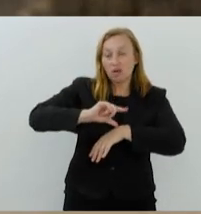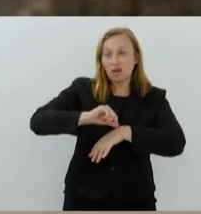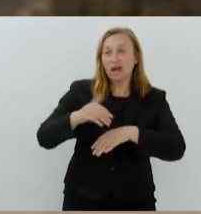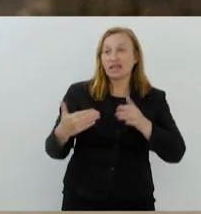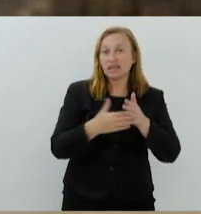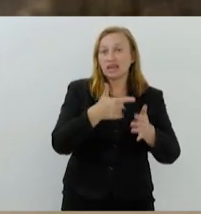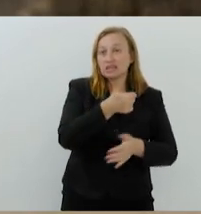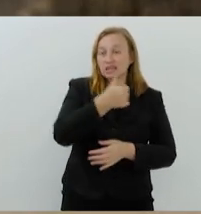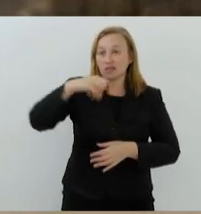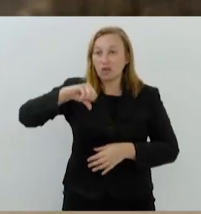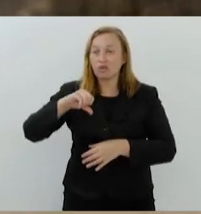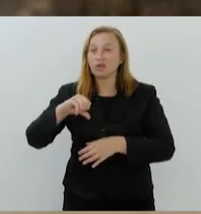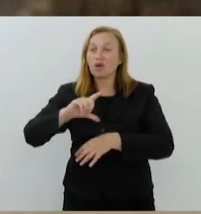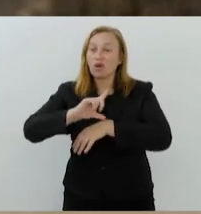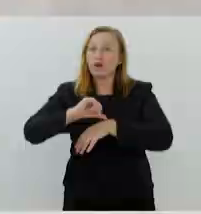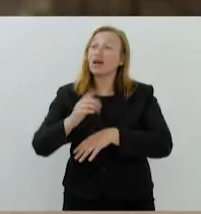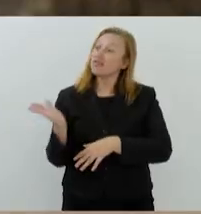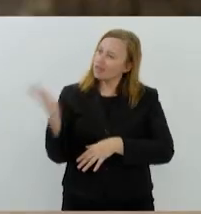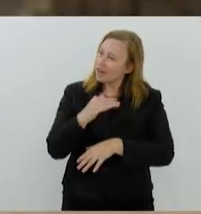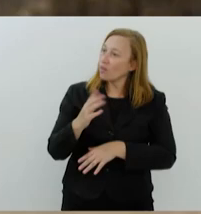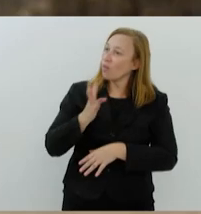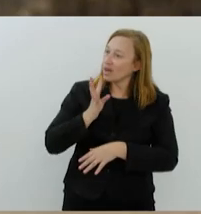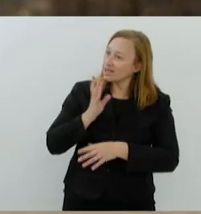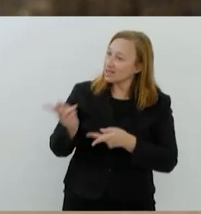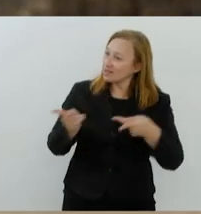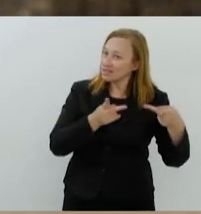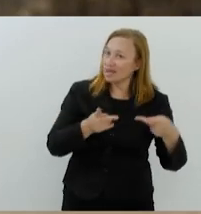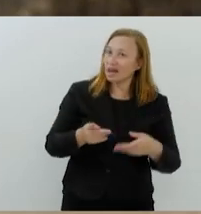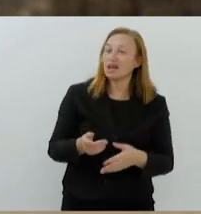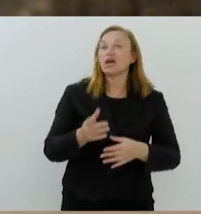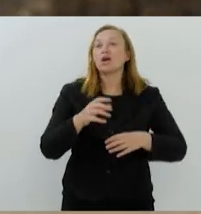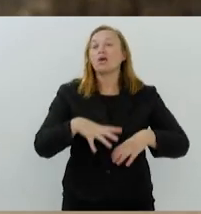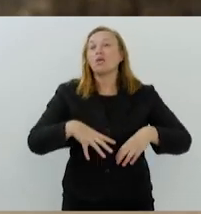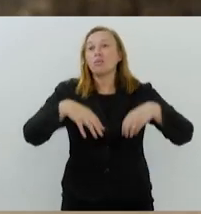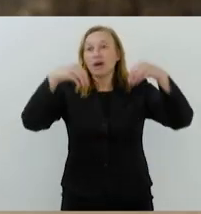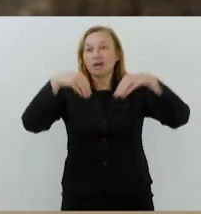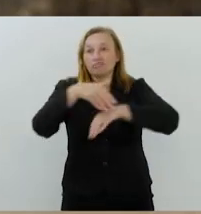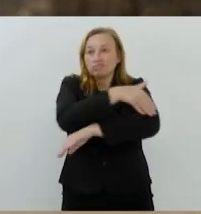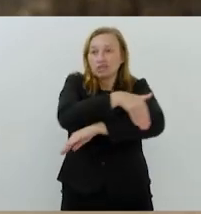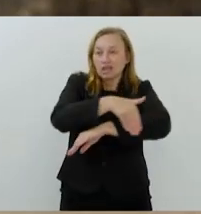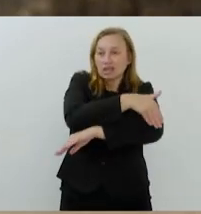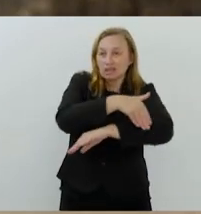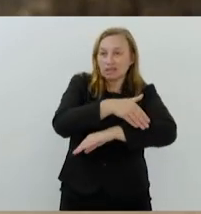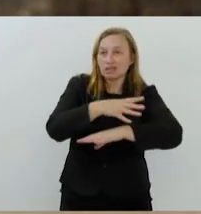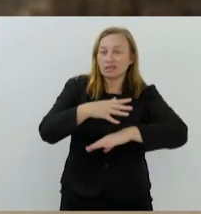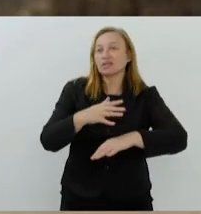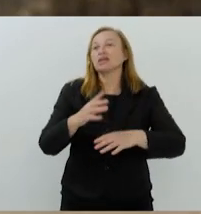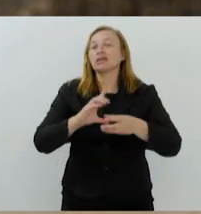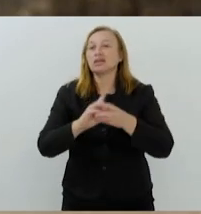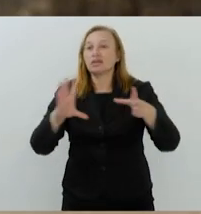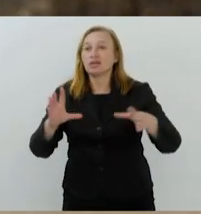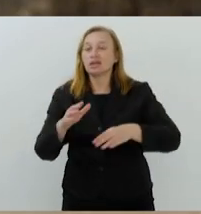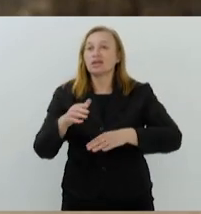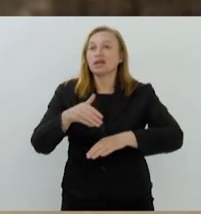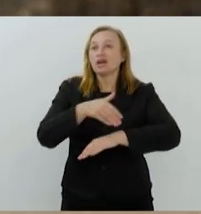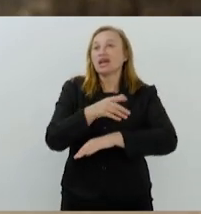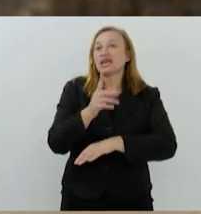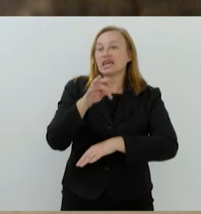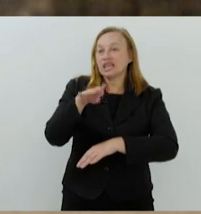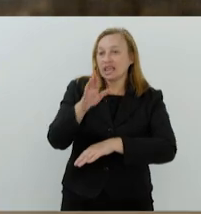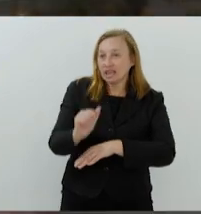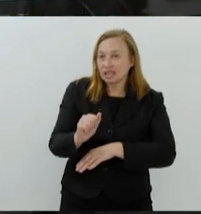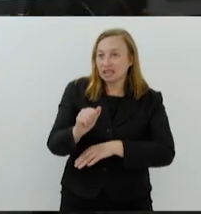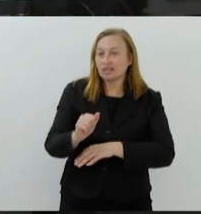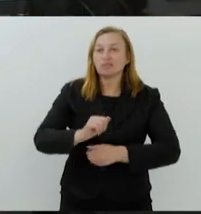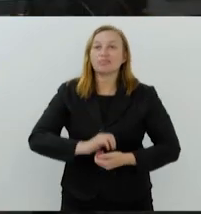estiver passando por aqui vem conhecer porque vale a pena. O Palácio da Democracia fica localizado na Rua da Alfândega, número 42, esquina da Rua da Quitanda.